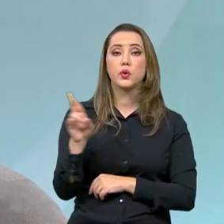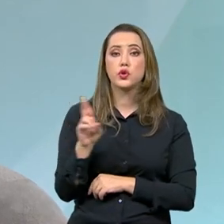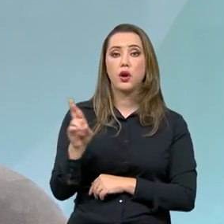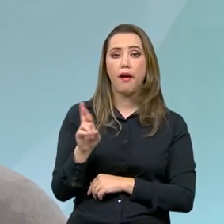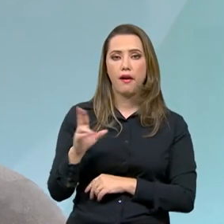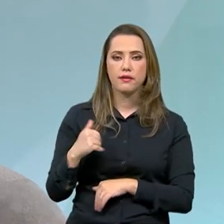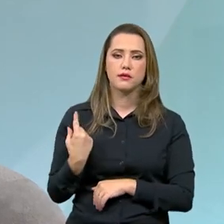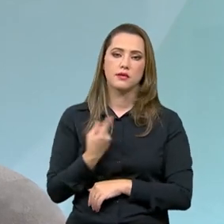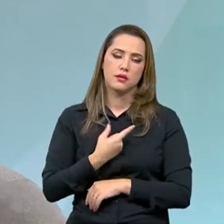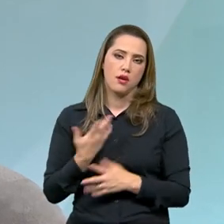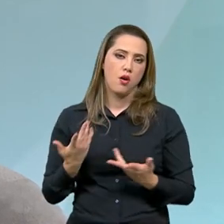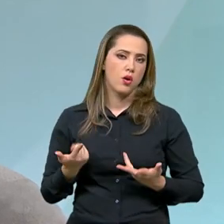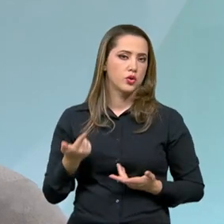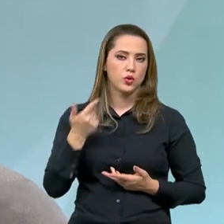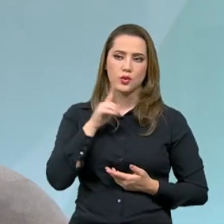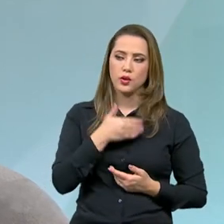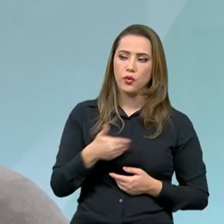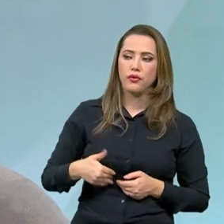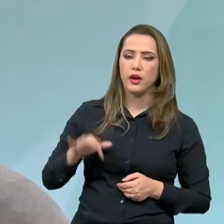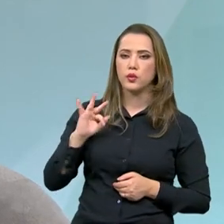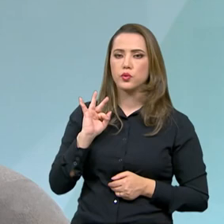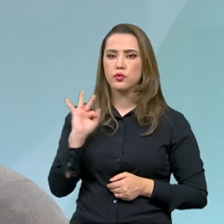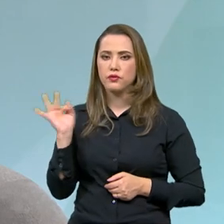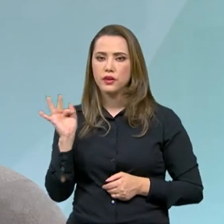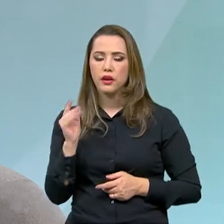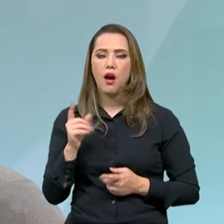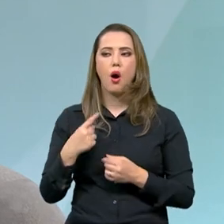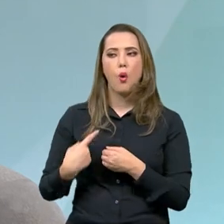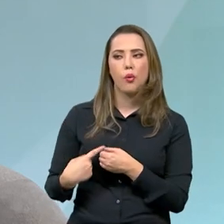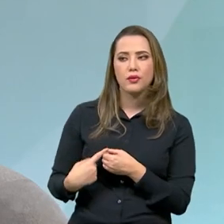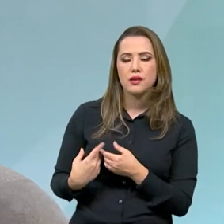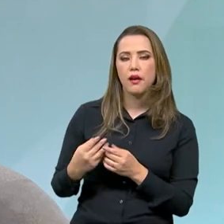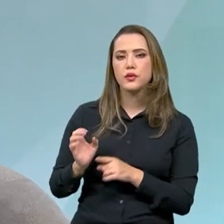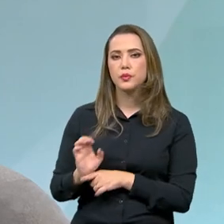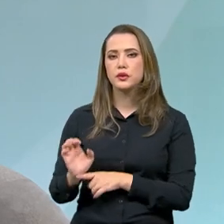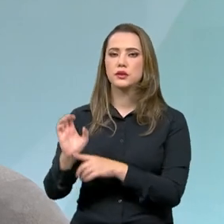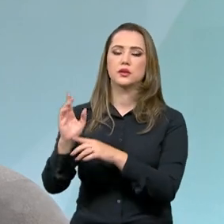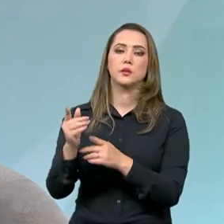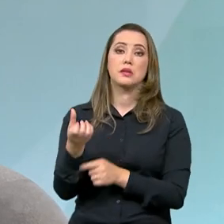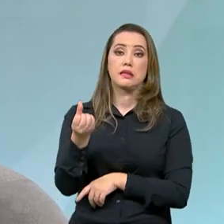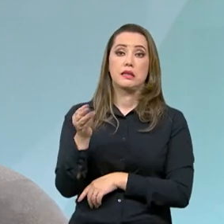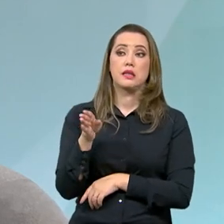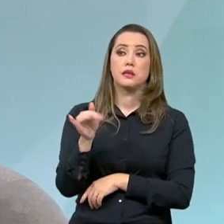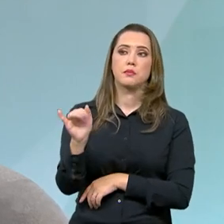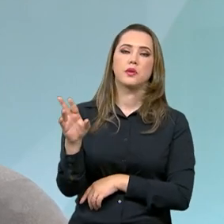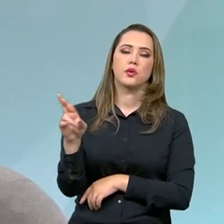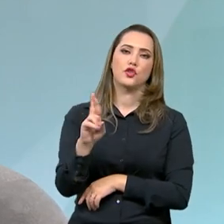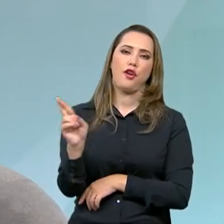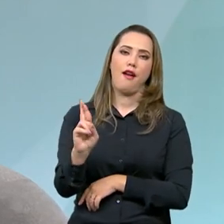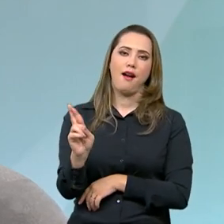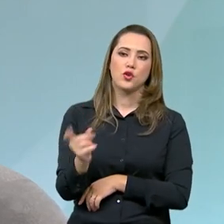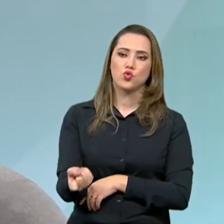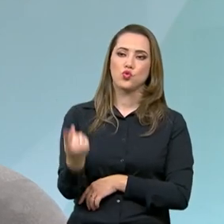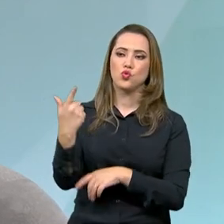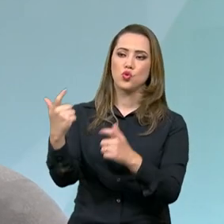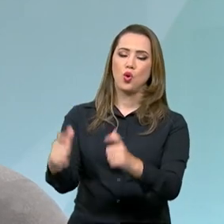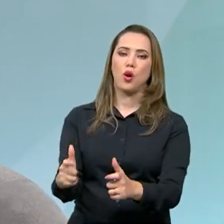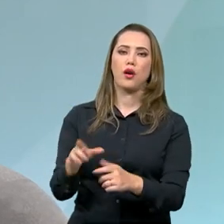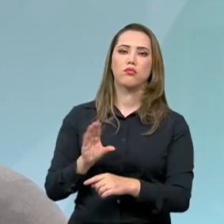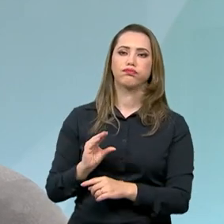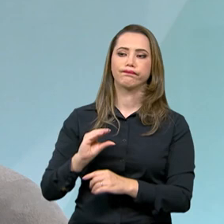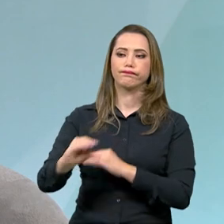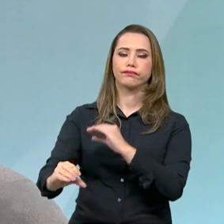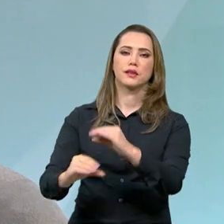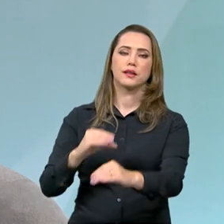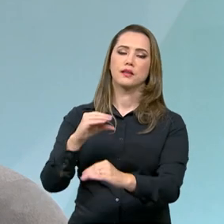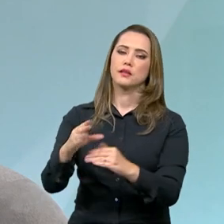com recurso orçamentário, seja da União, dos estados e dos municípios, um único estado da região do Nordeste receberia 6 bilhões de reais de investimento de